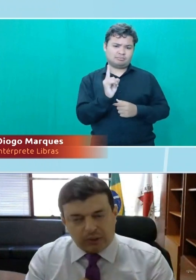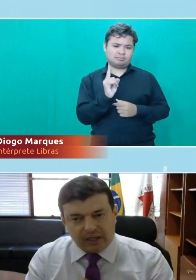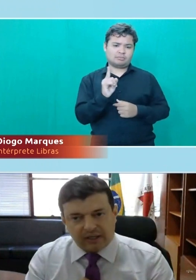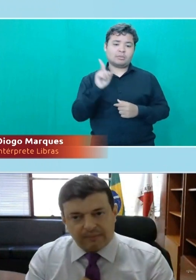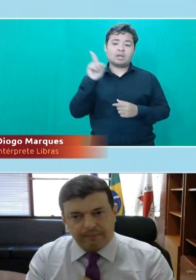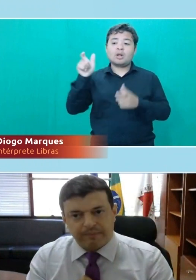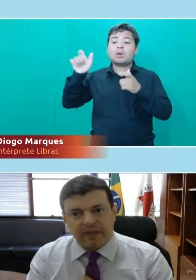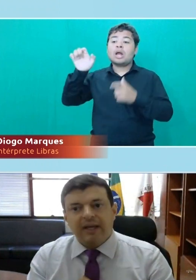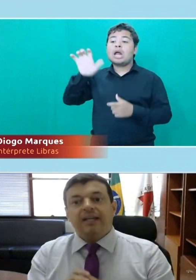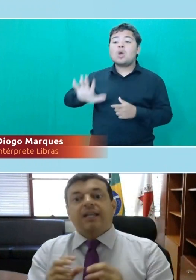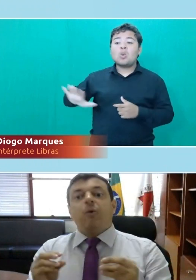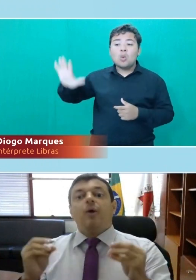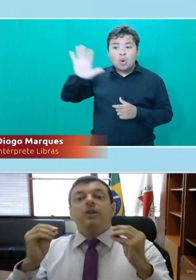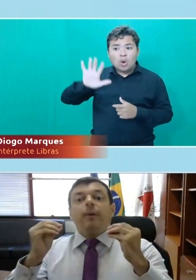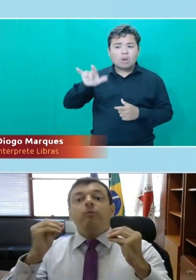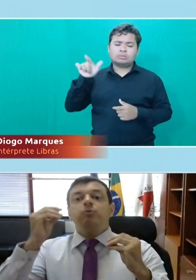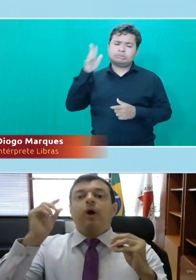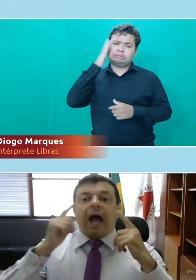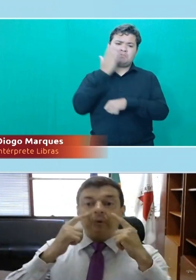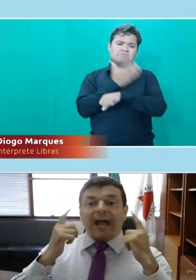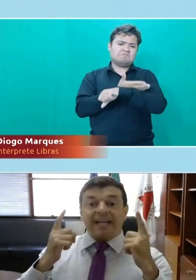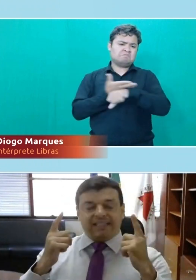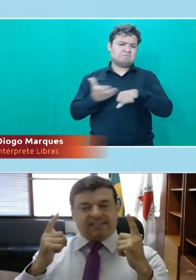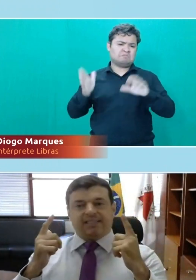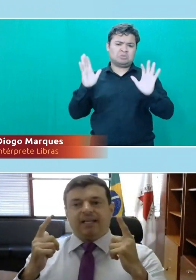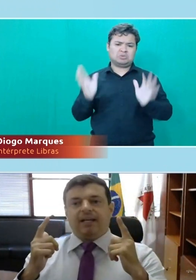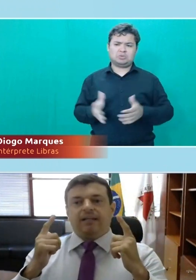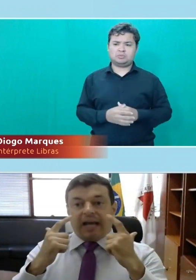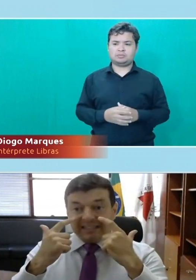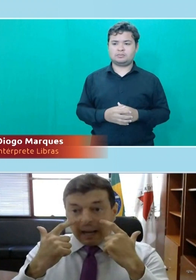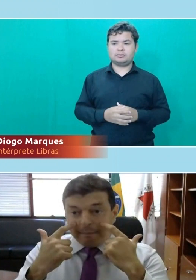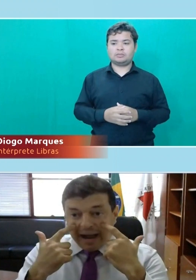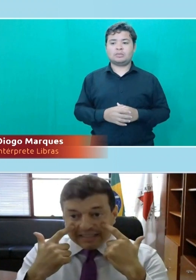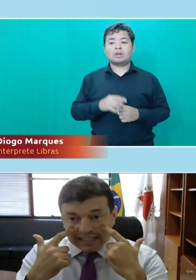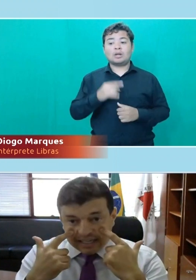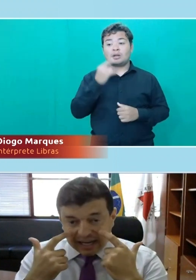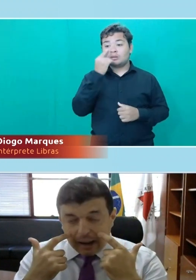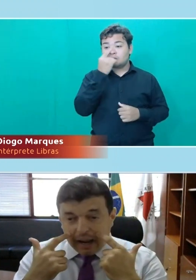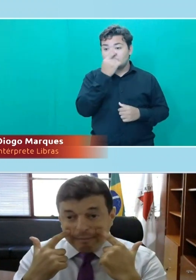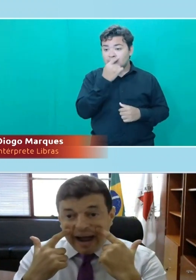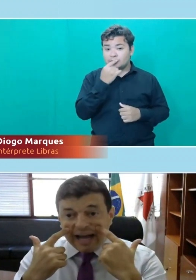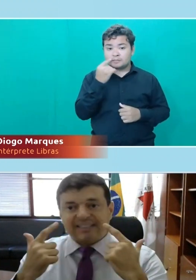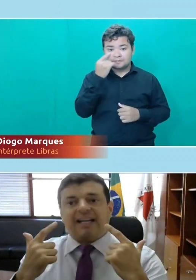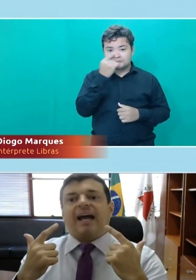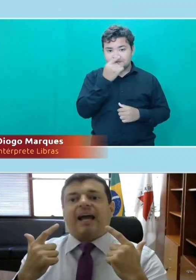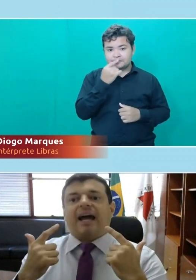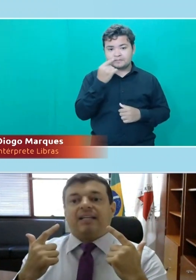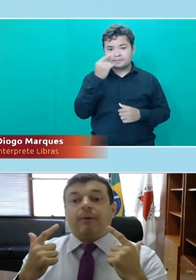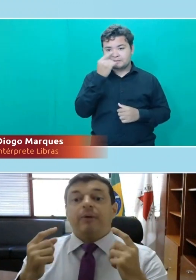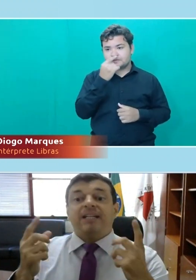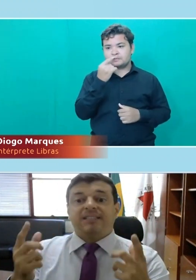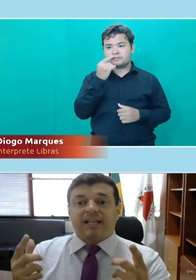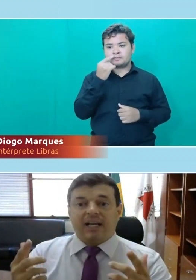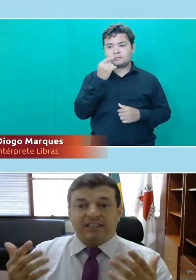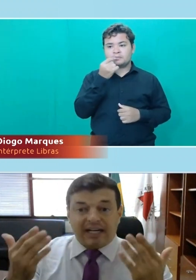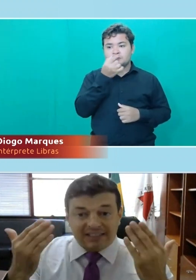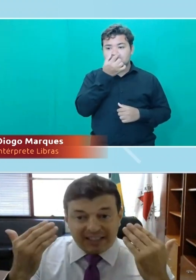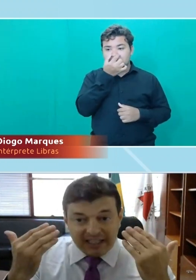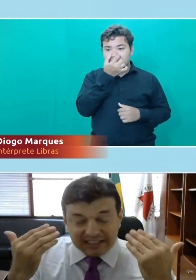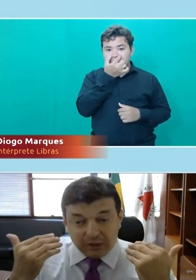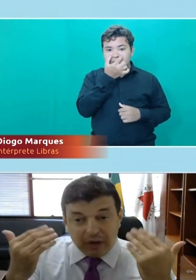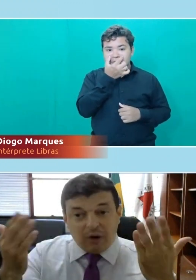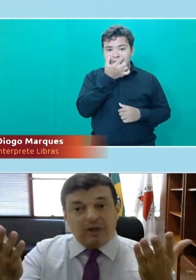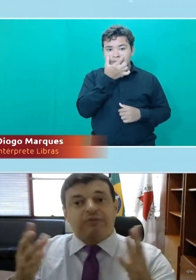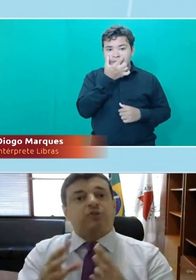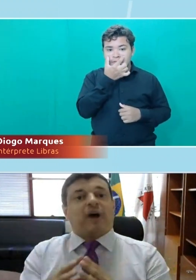tratada como negra. Então, não é um... Há o nariz, o nariz é a base, a base alargada, não é o nariz grande. O